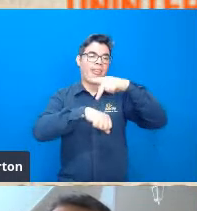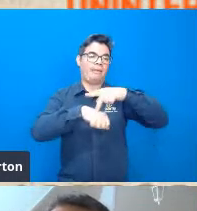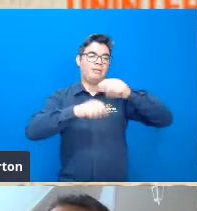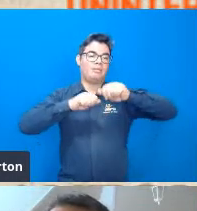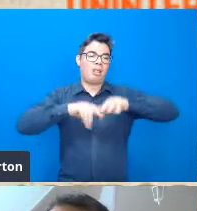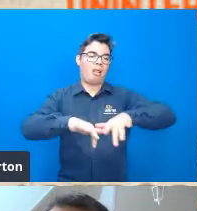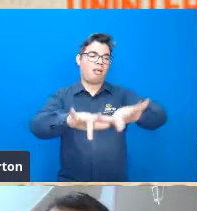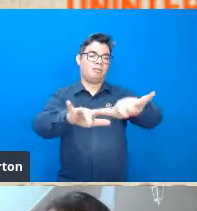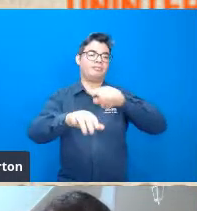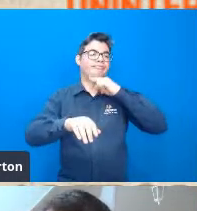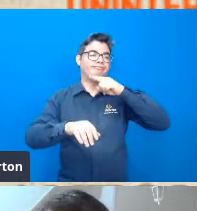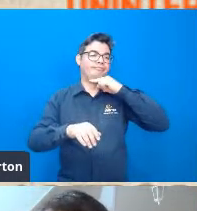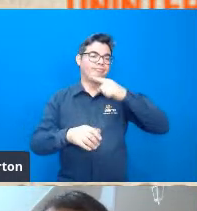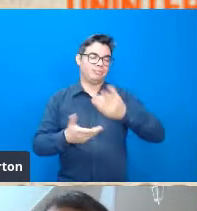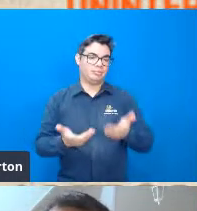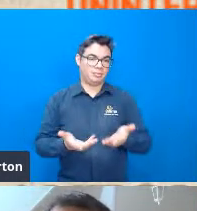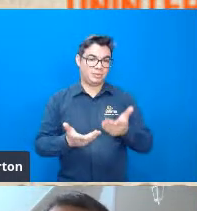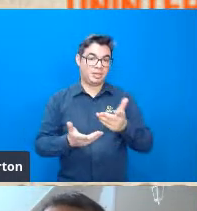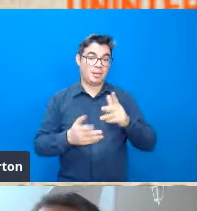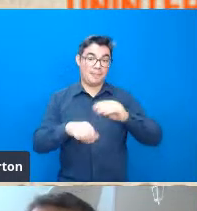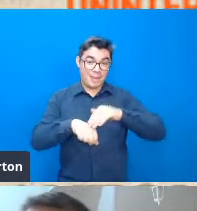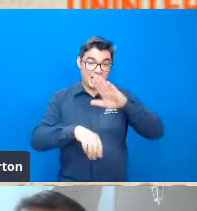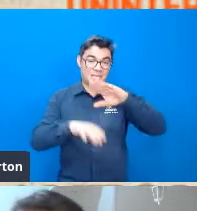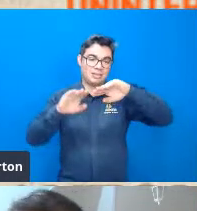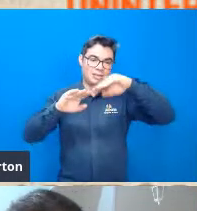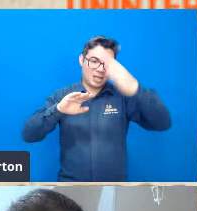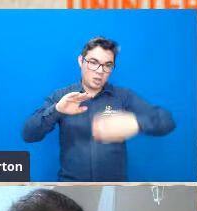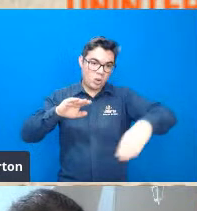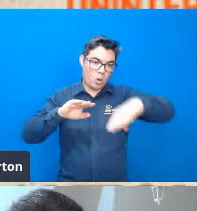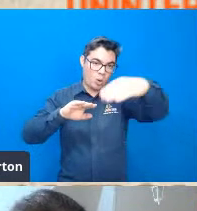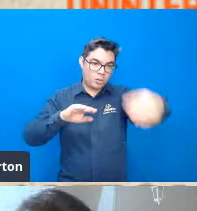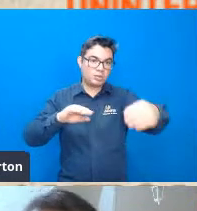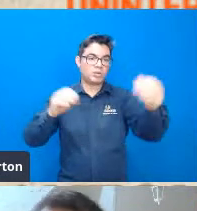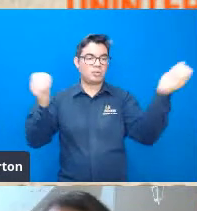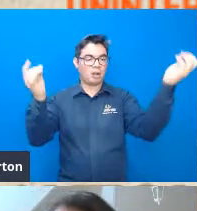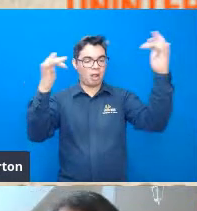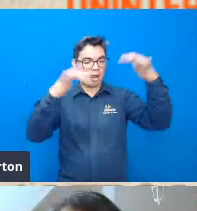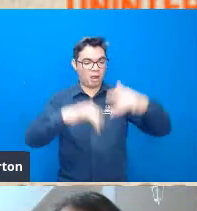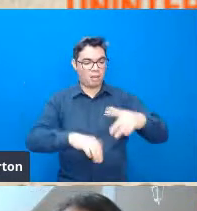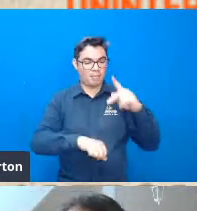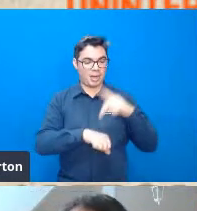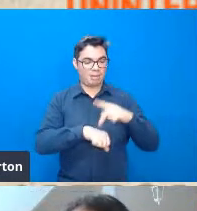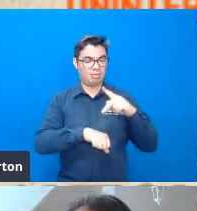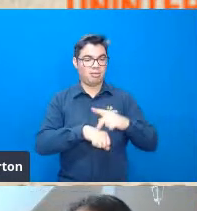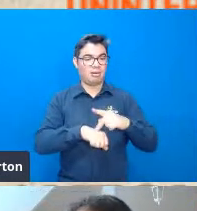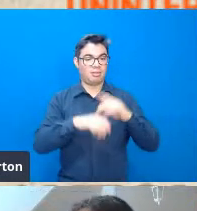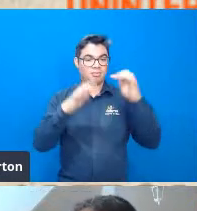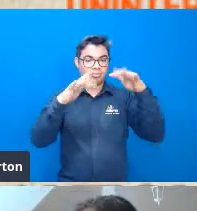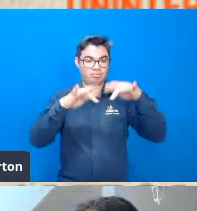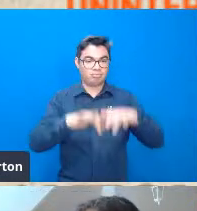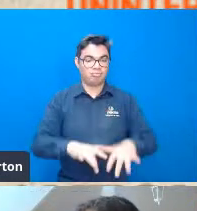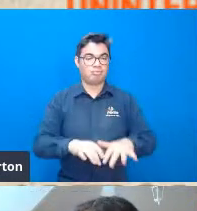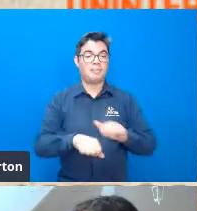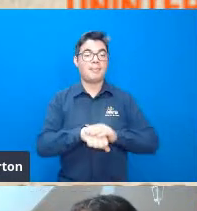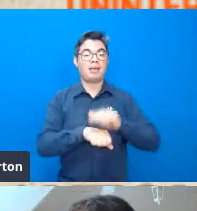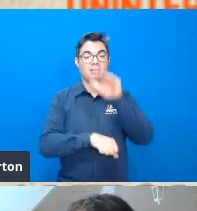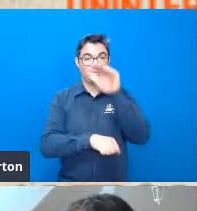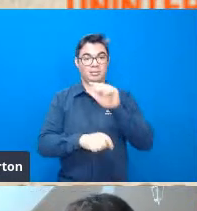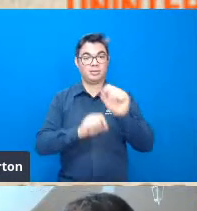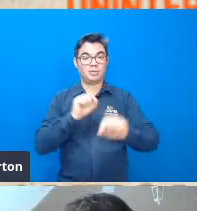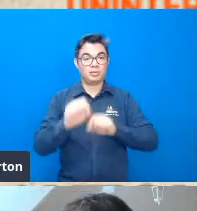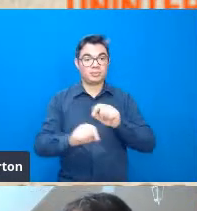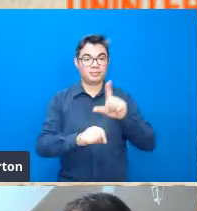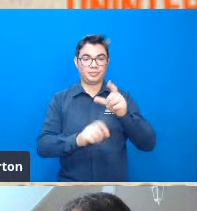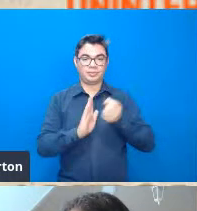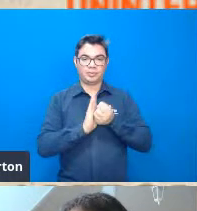o mais sinuoso ele está depositando mais do que erodindo então atrás dos